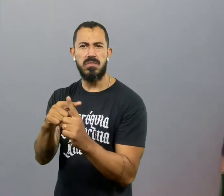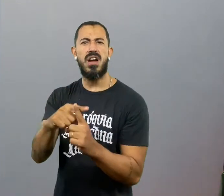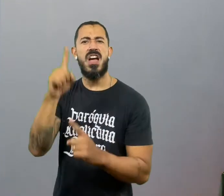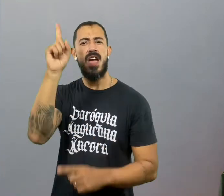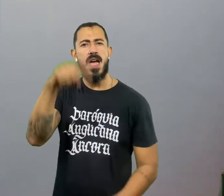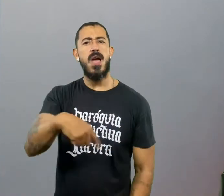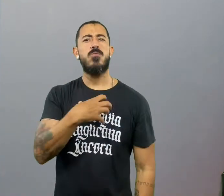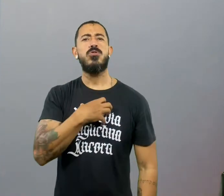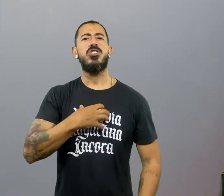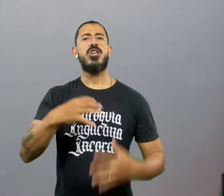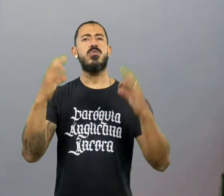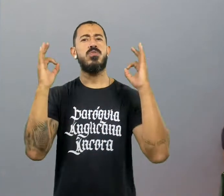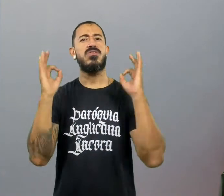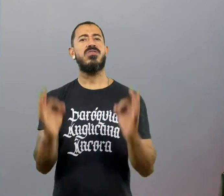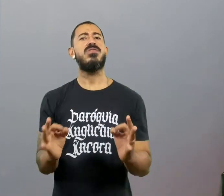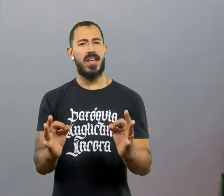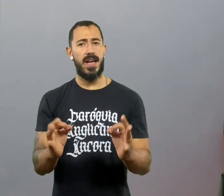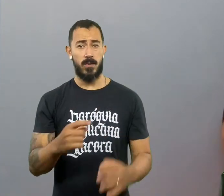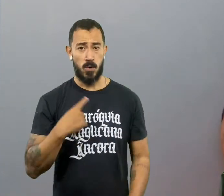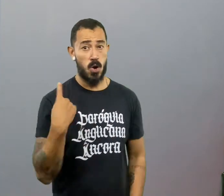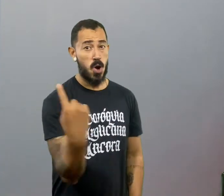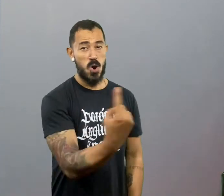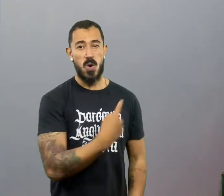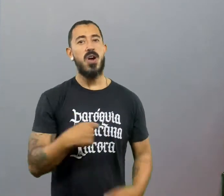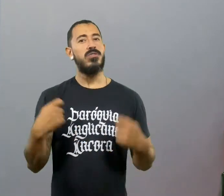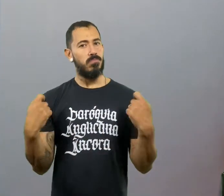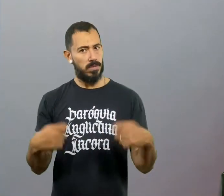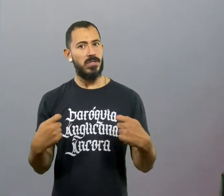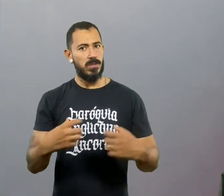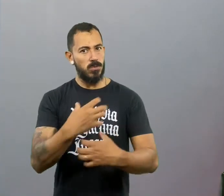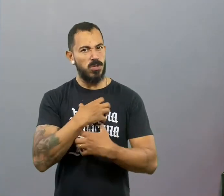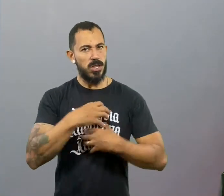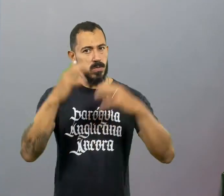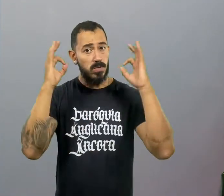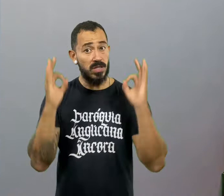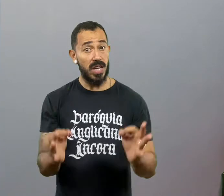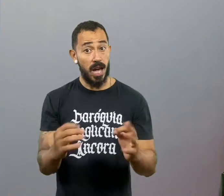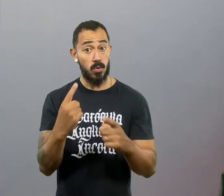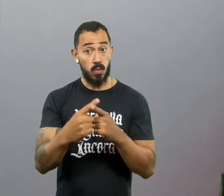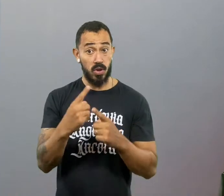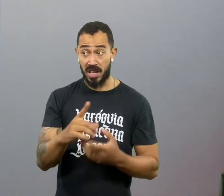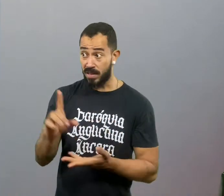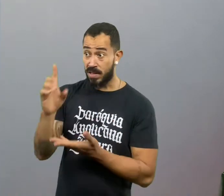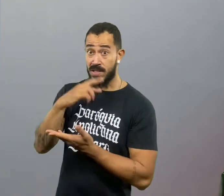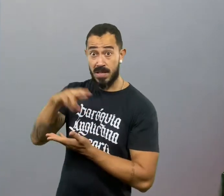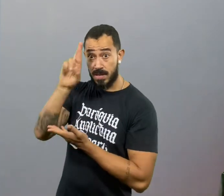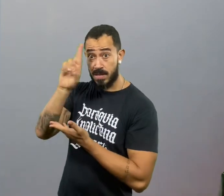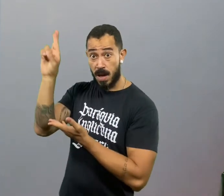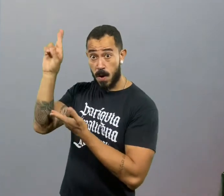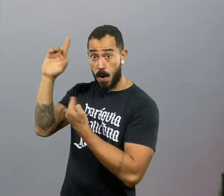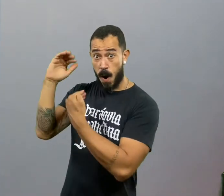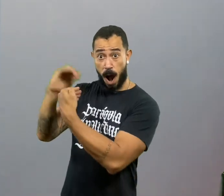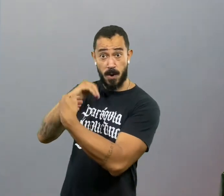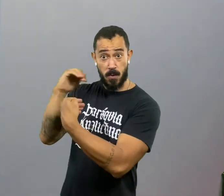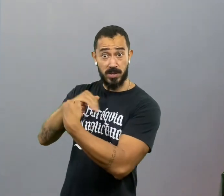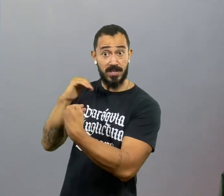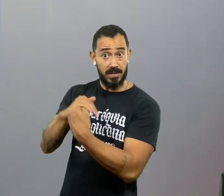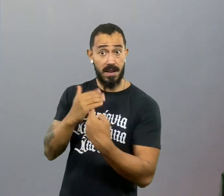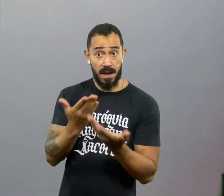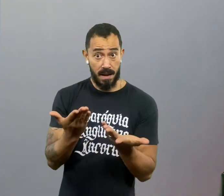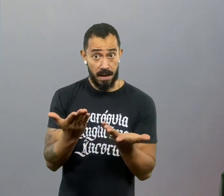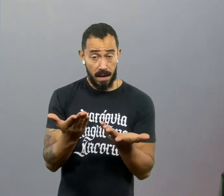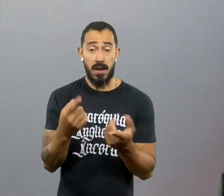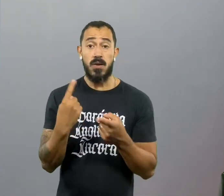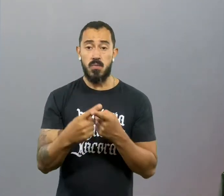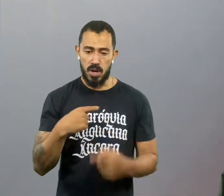Isso sim é escolha prudente. Seja prudente. Porque esse é um conselho do Senhor para nós como igreja. Então é